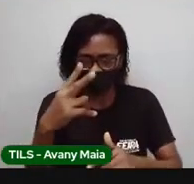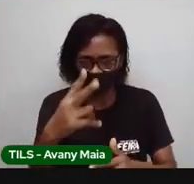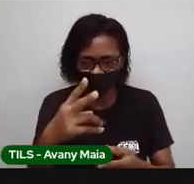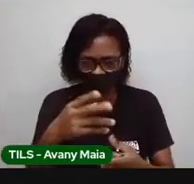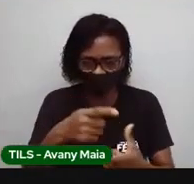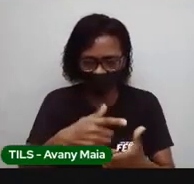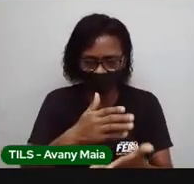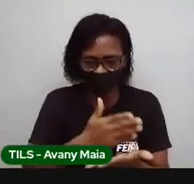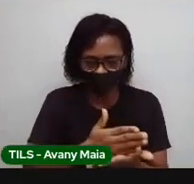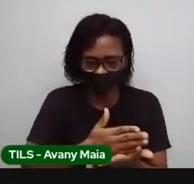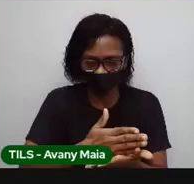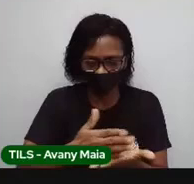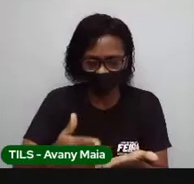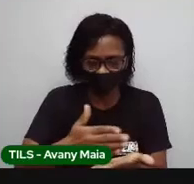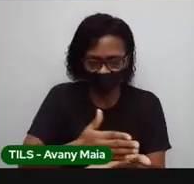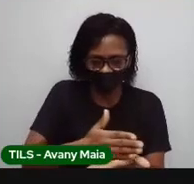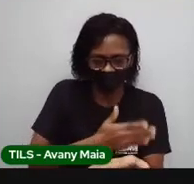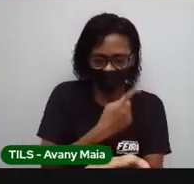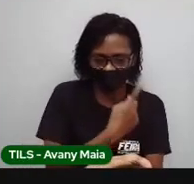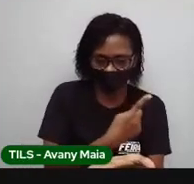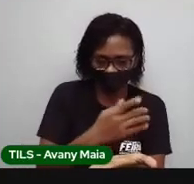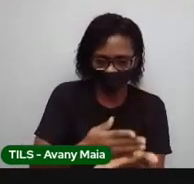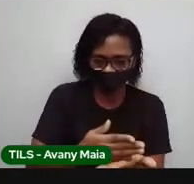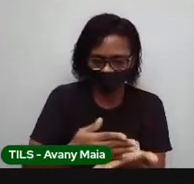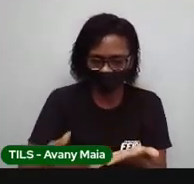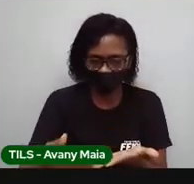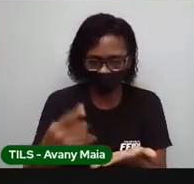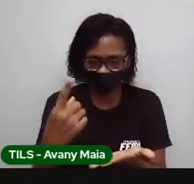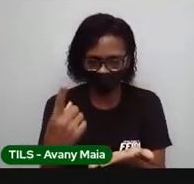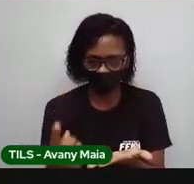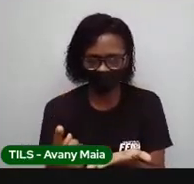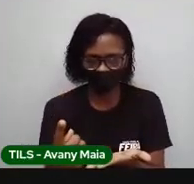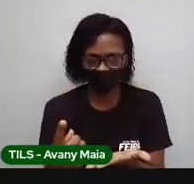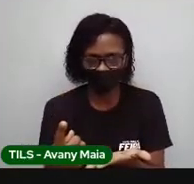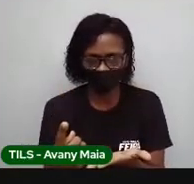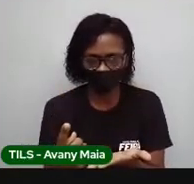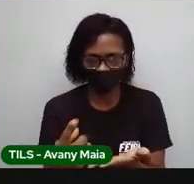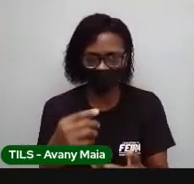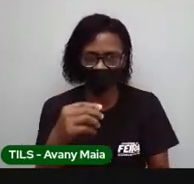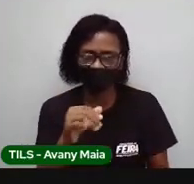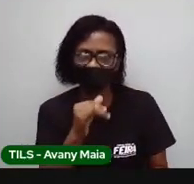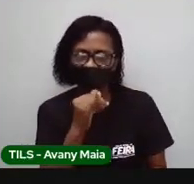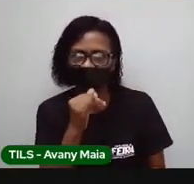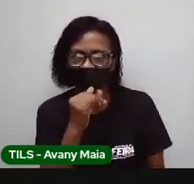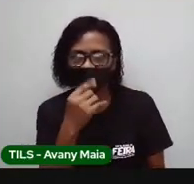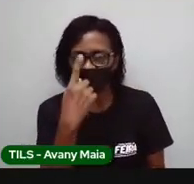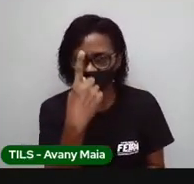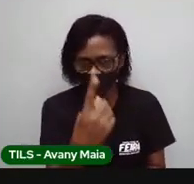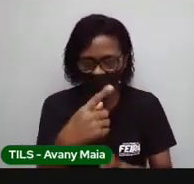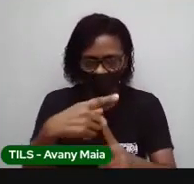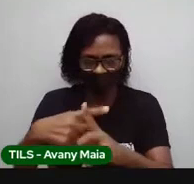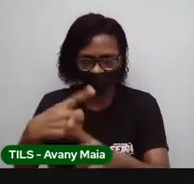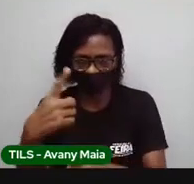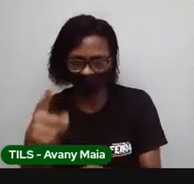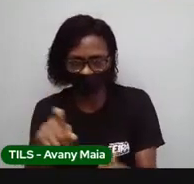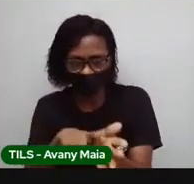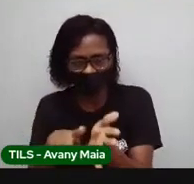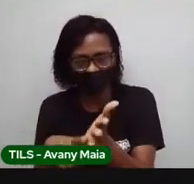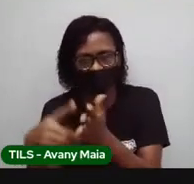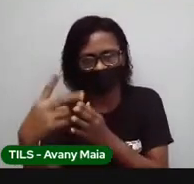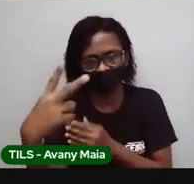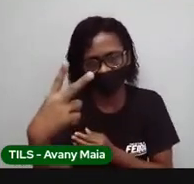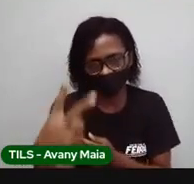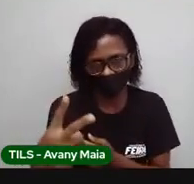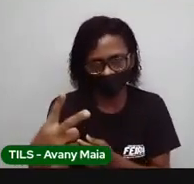dois quilogramas é um quilograma mais um quilograma. Só que, a gente acabou de ver que um